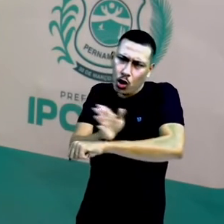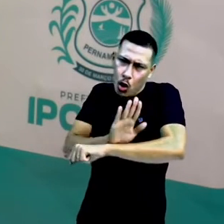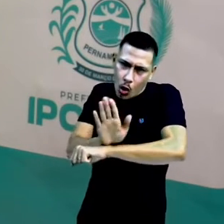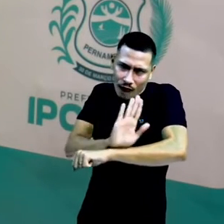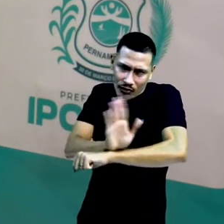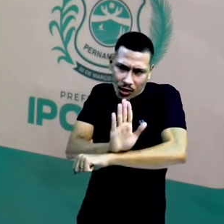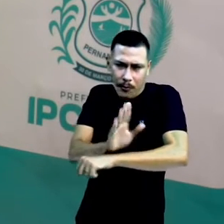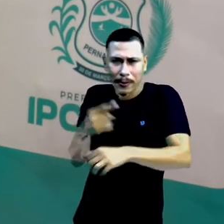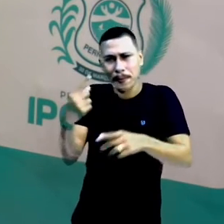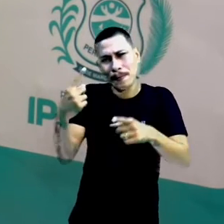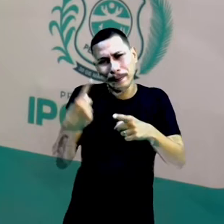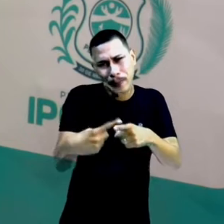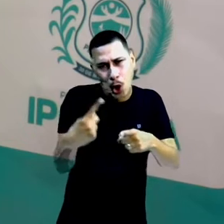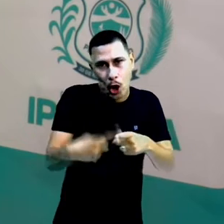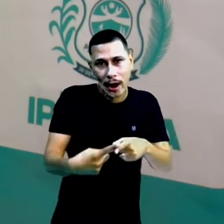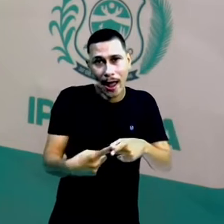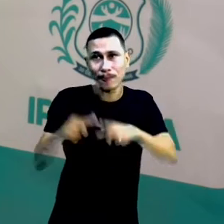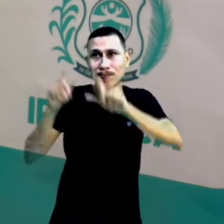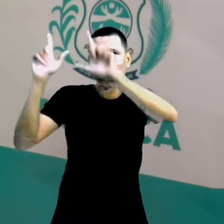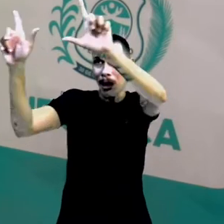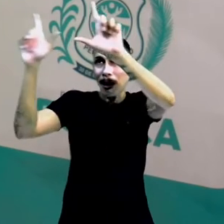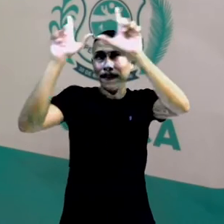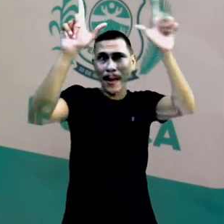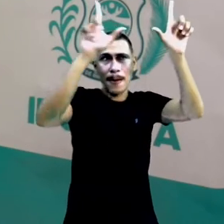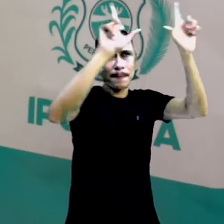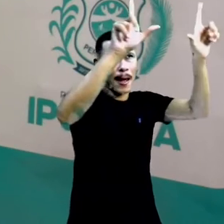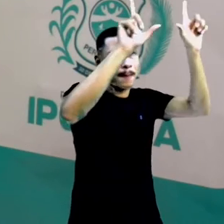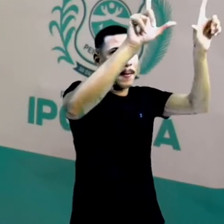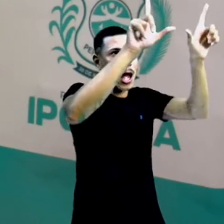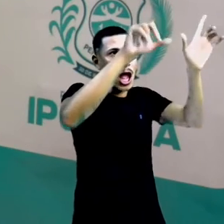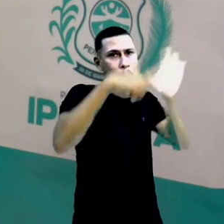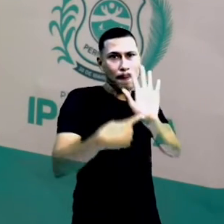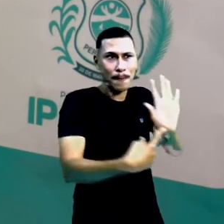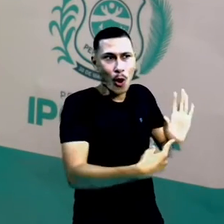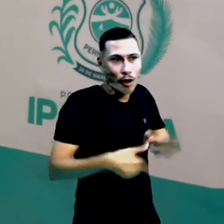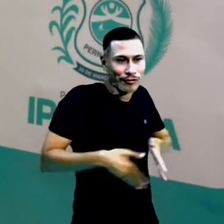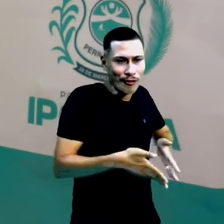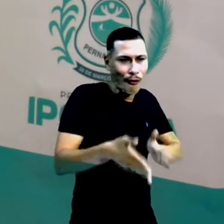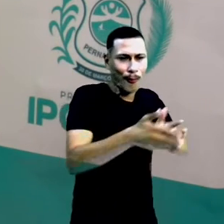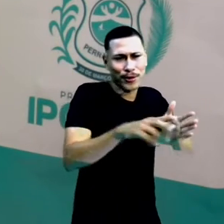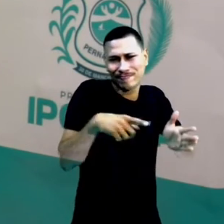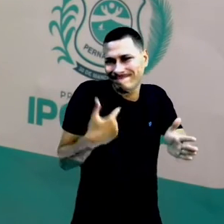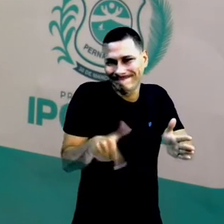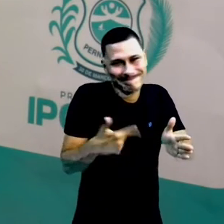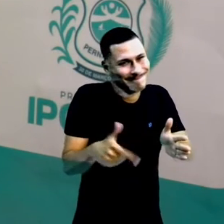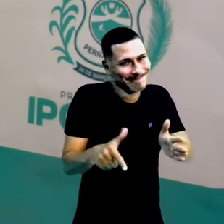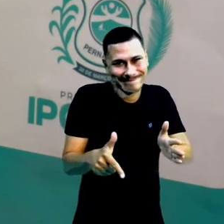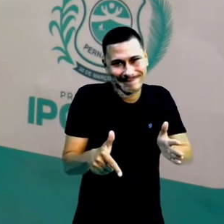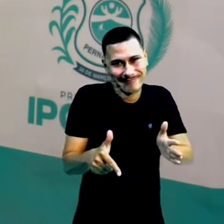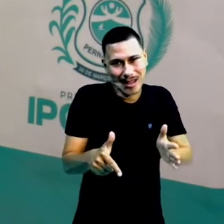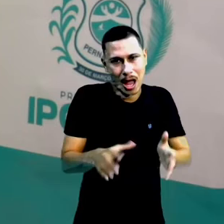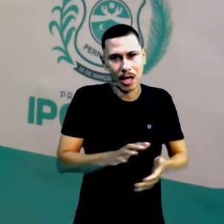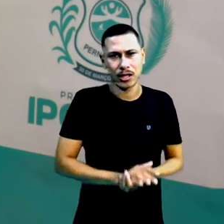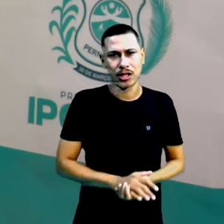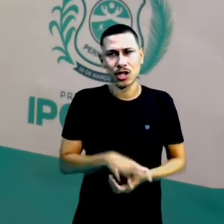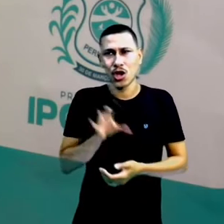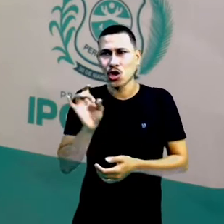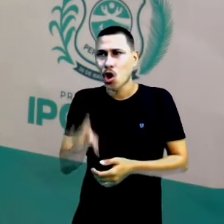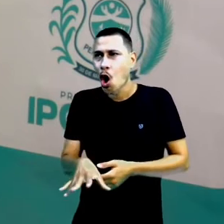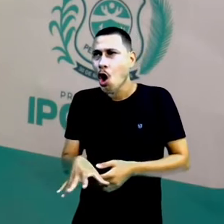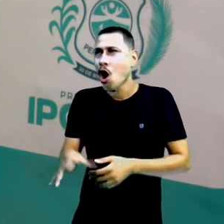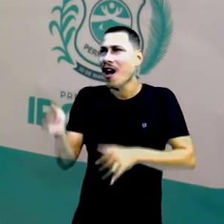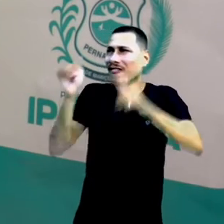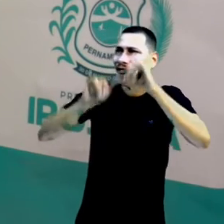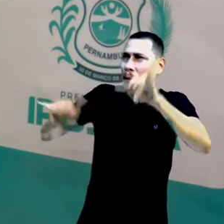encontravam e para onde eles iam, porque não tinha placas, não tinha... O que chegava eram informações, não era?